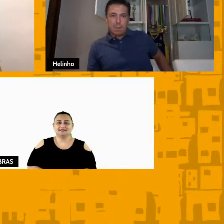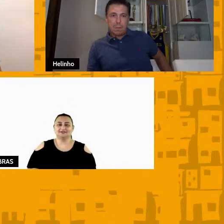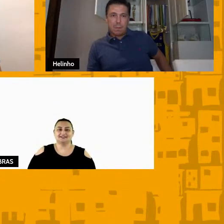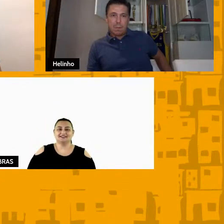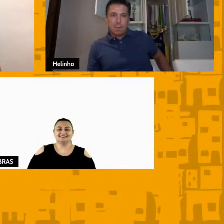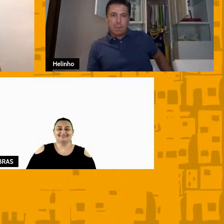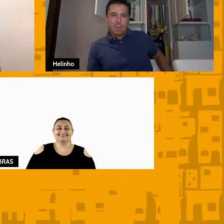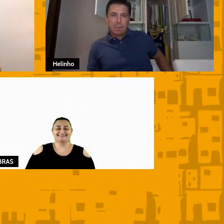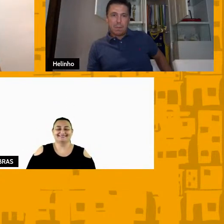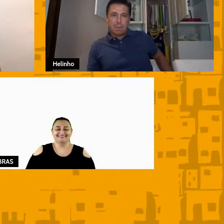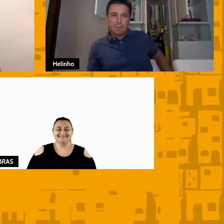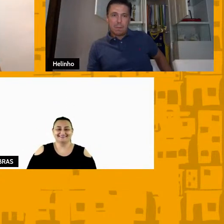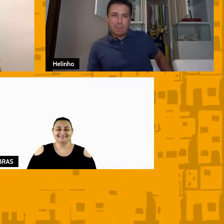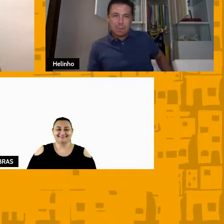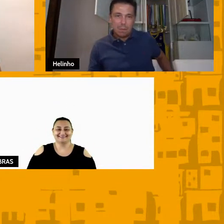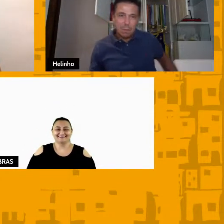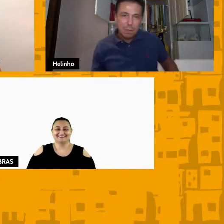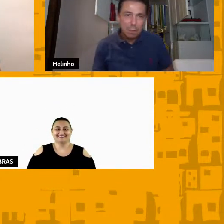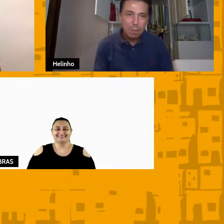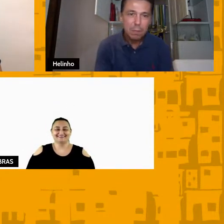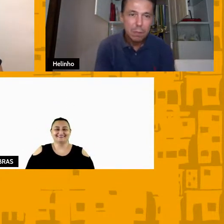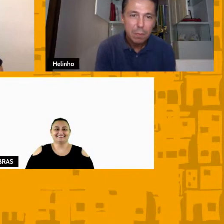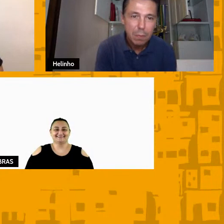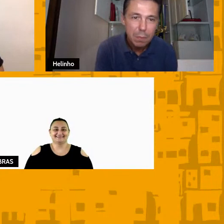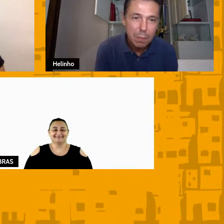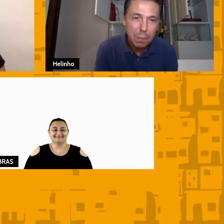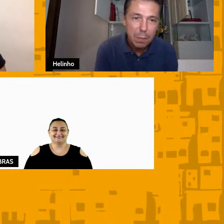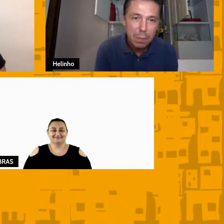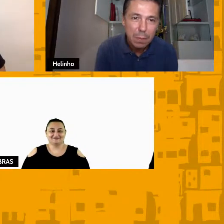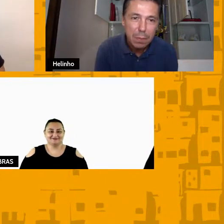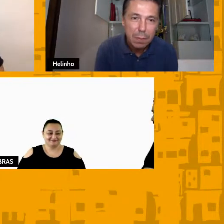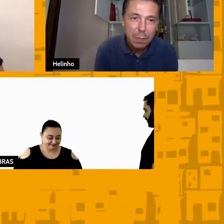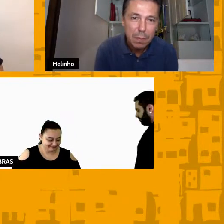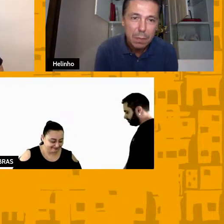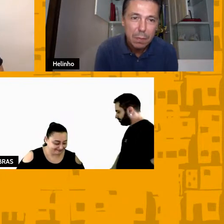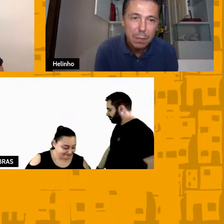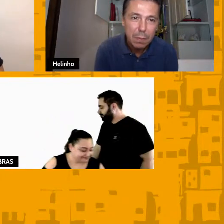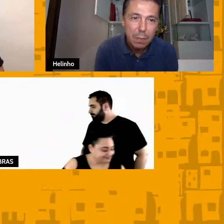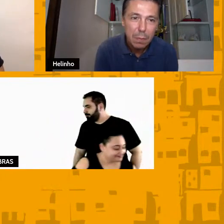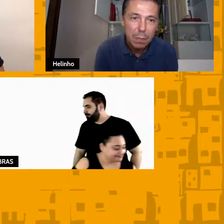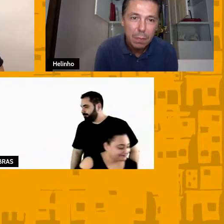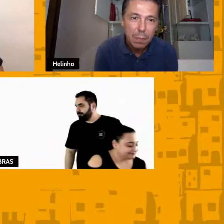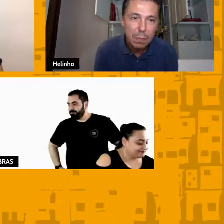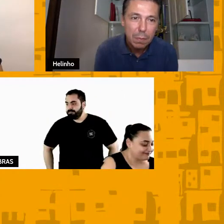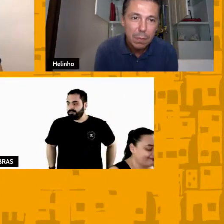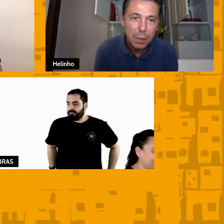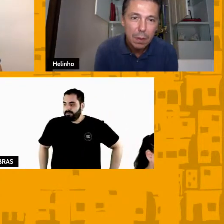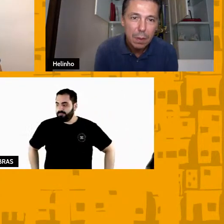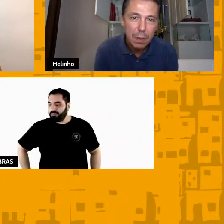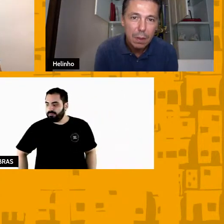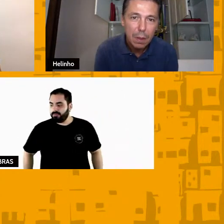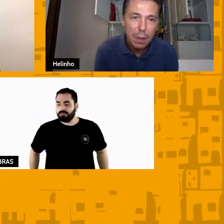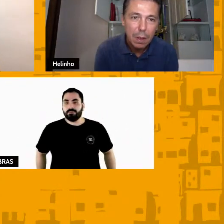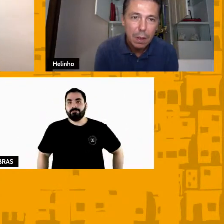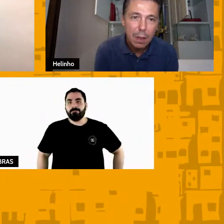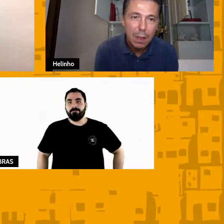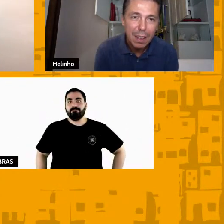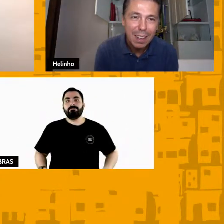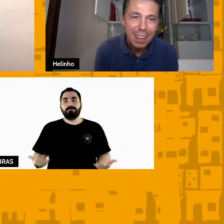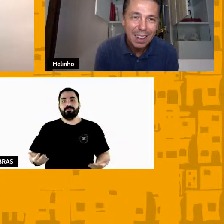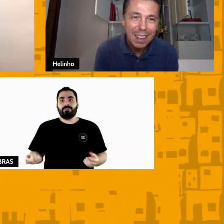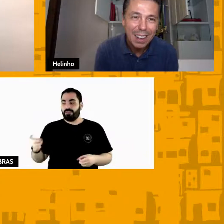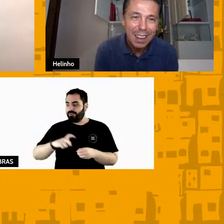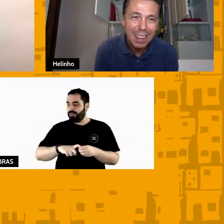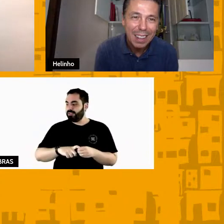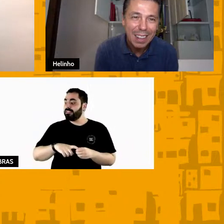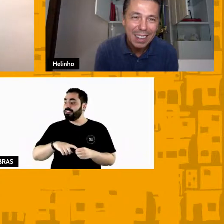muito bom Eduardo de volta Edu acho que você está sem microfone sim estava sem